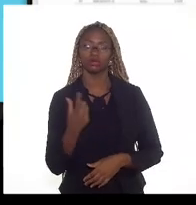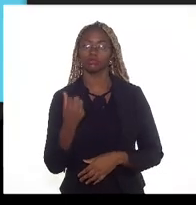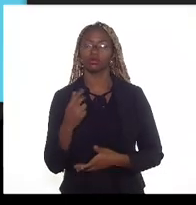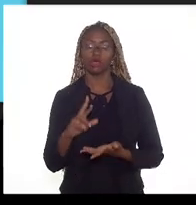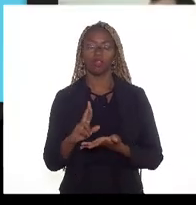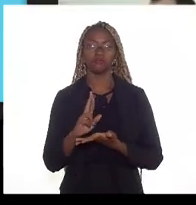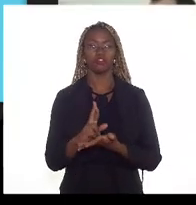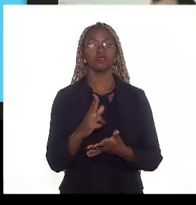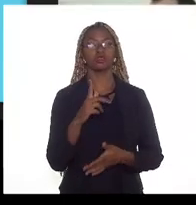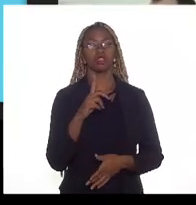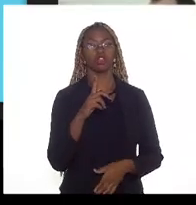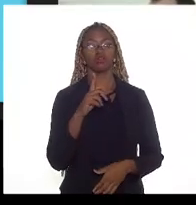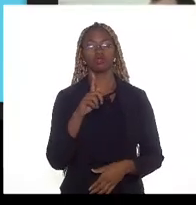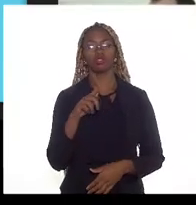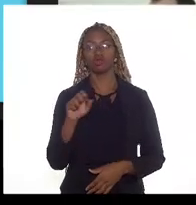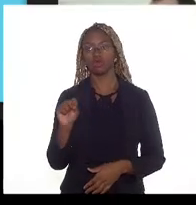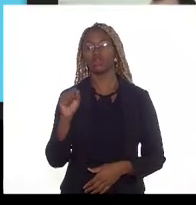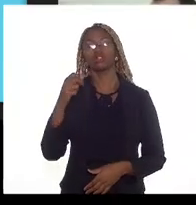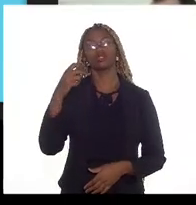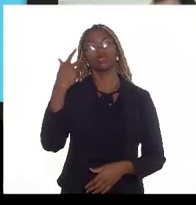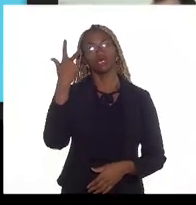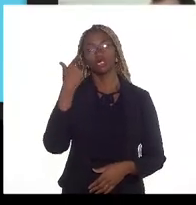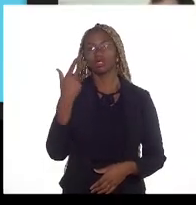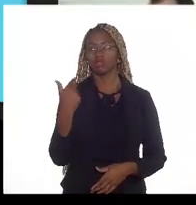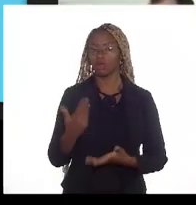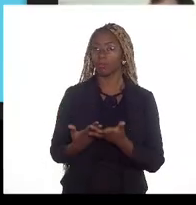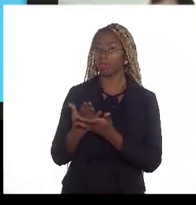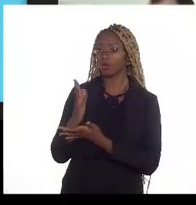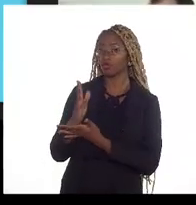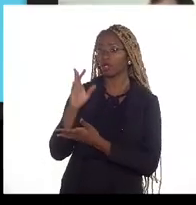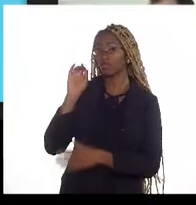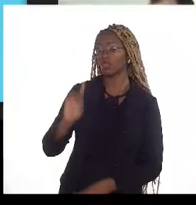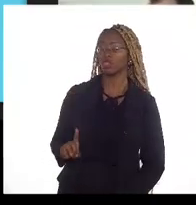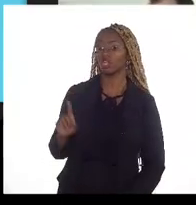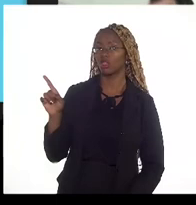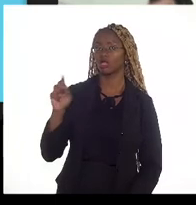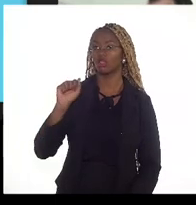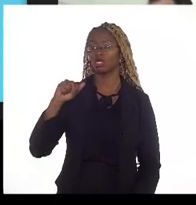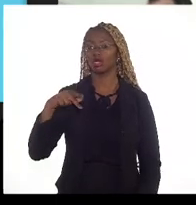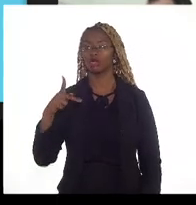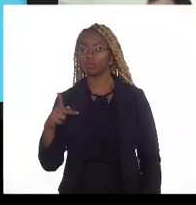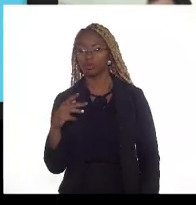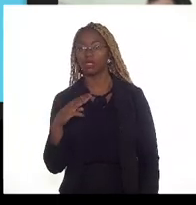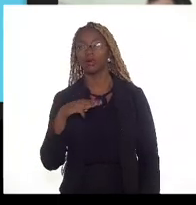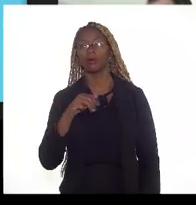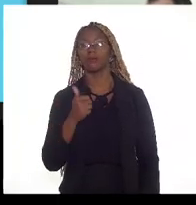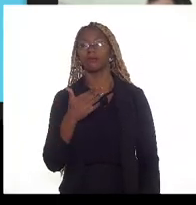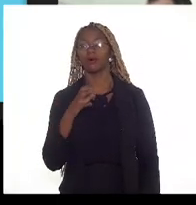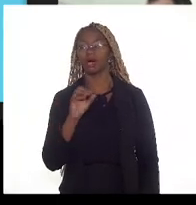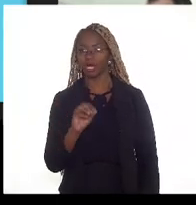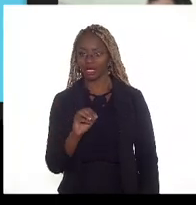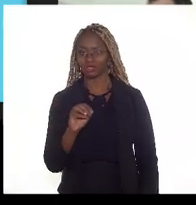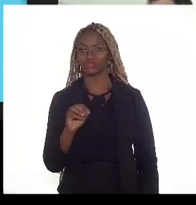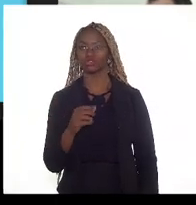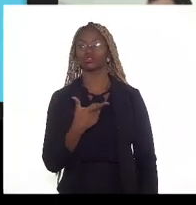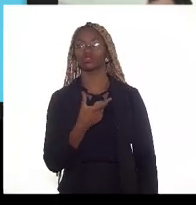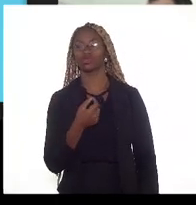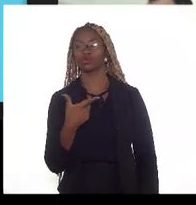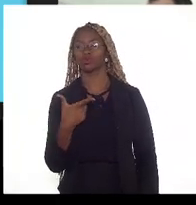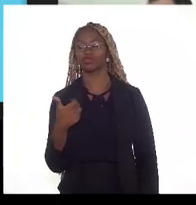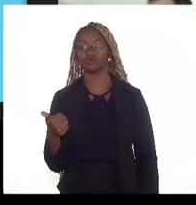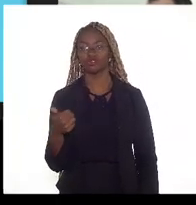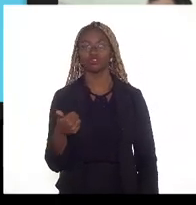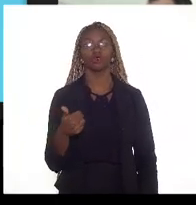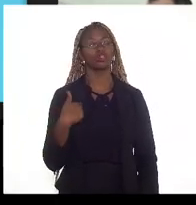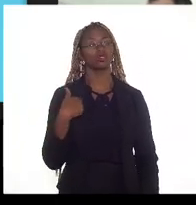natural aprovados pela diretoria da ANP para março de 2021 e coloquei